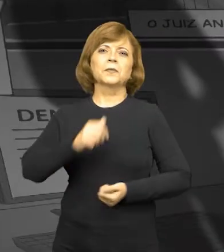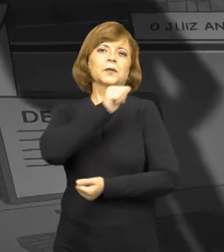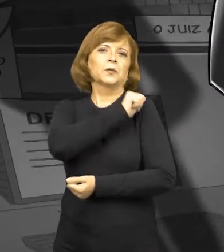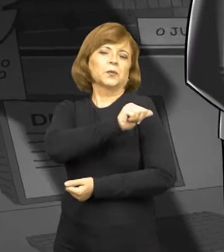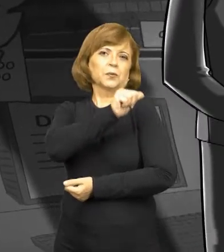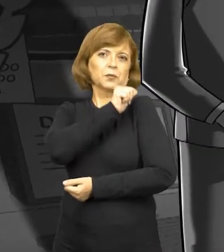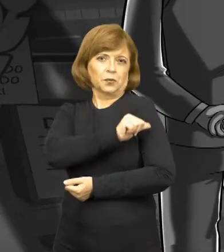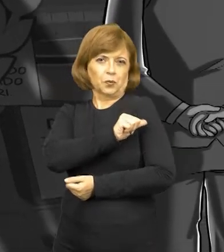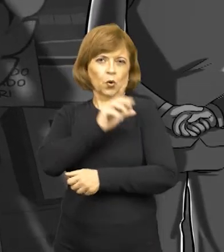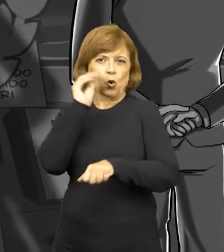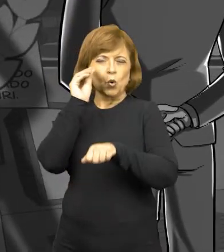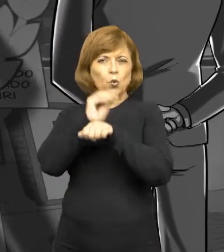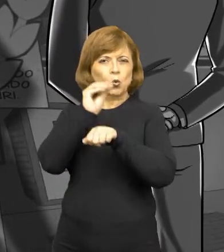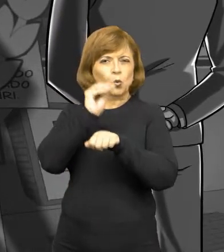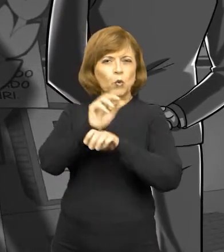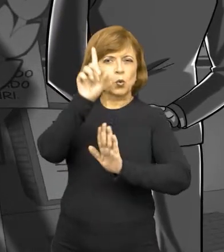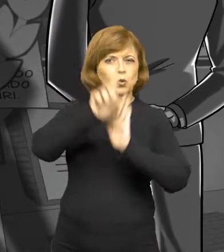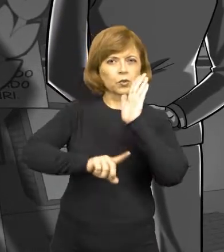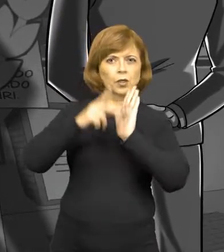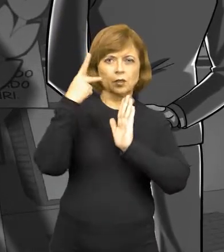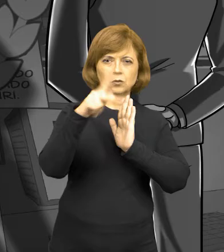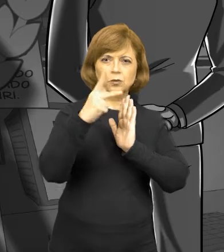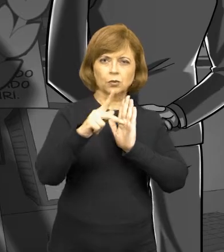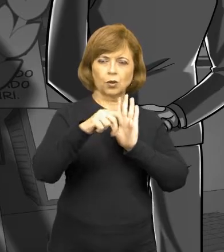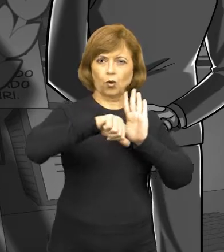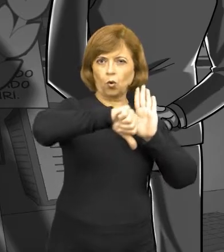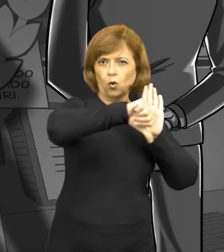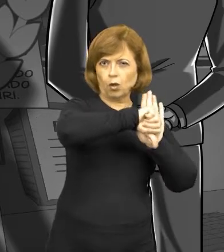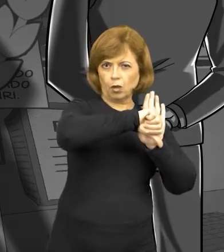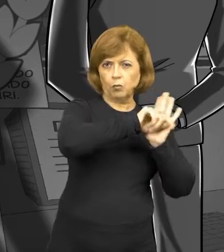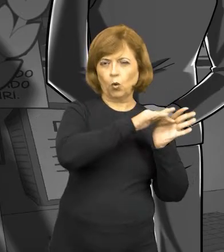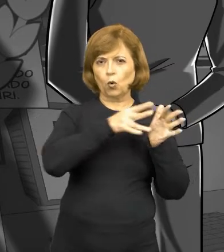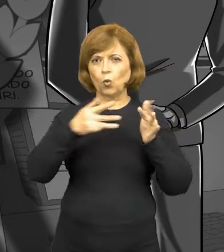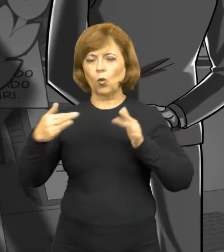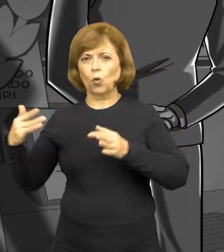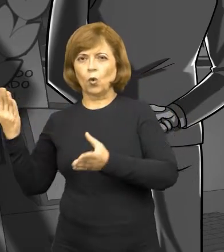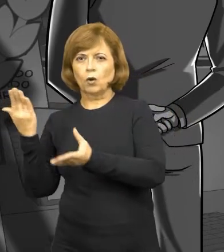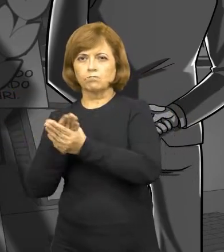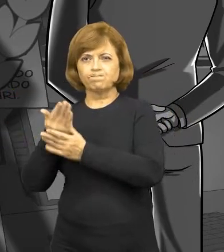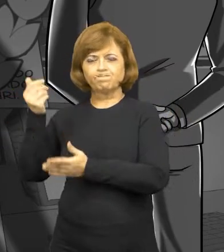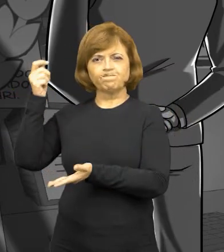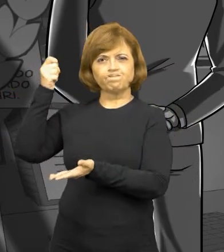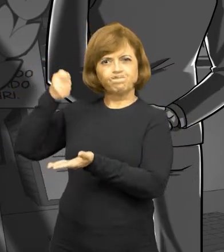MPRJ, guardião dos seus direitos. Do crime, a sentença.